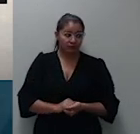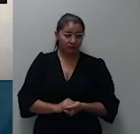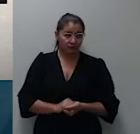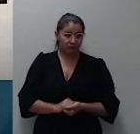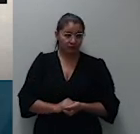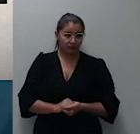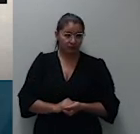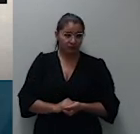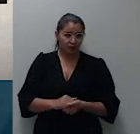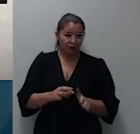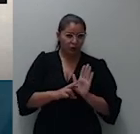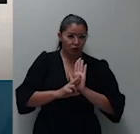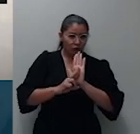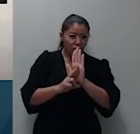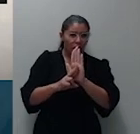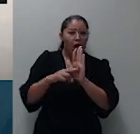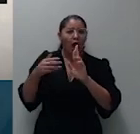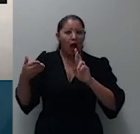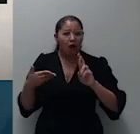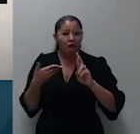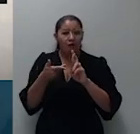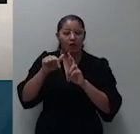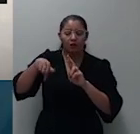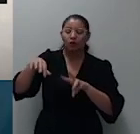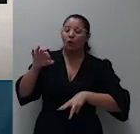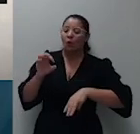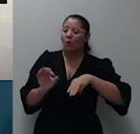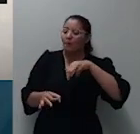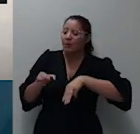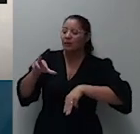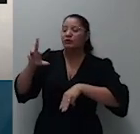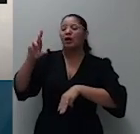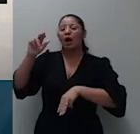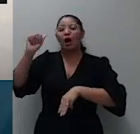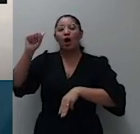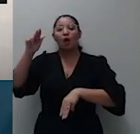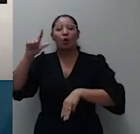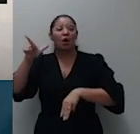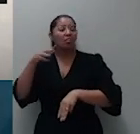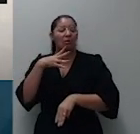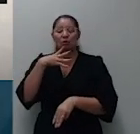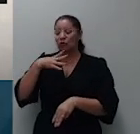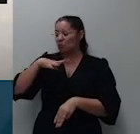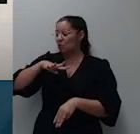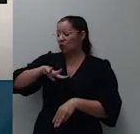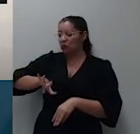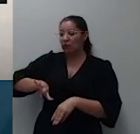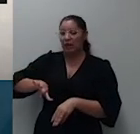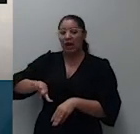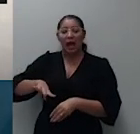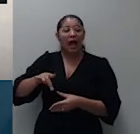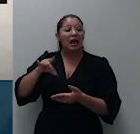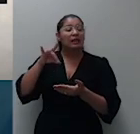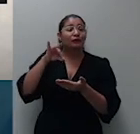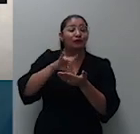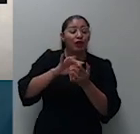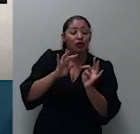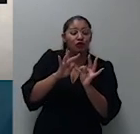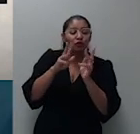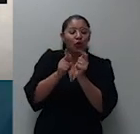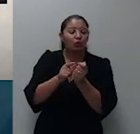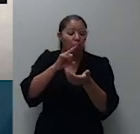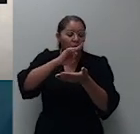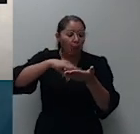ministro Raul Araújo abro aspas não se pode reconhecer de imediato a plena validade de todo o conteúdo material da contratação